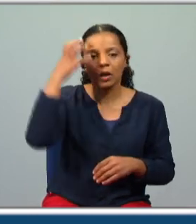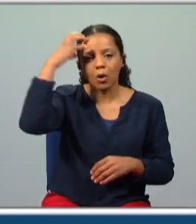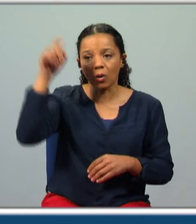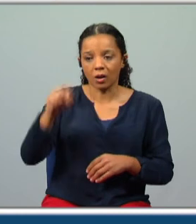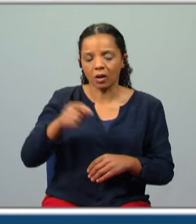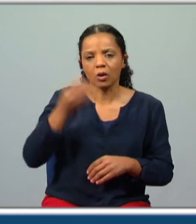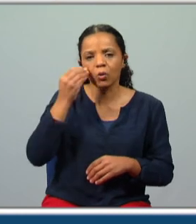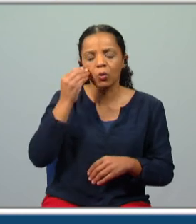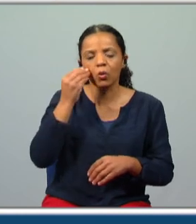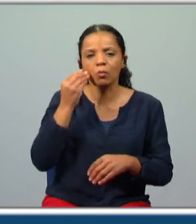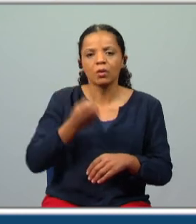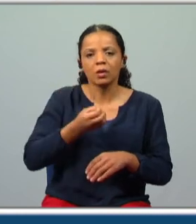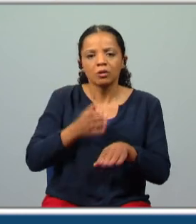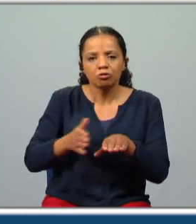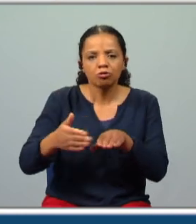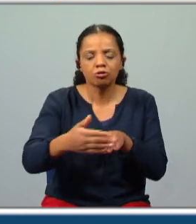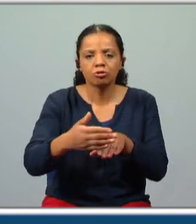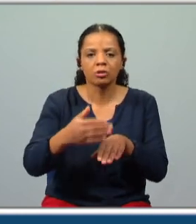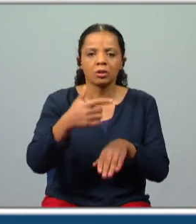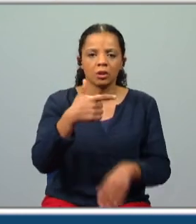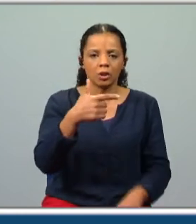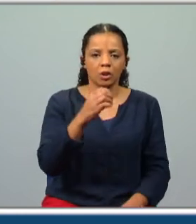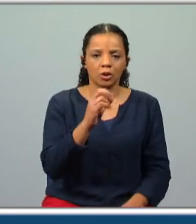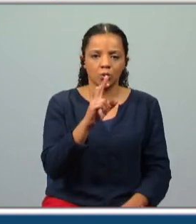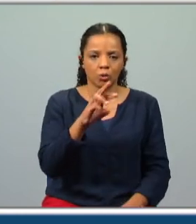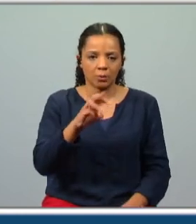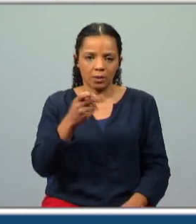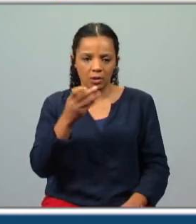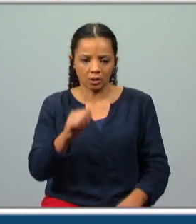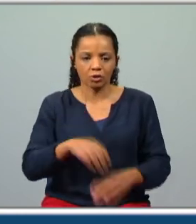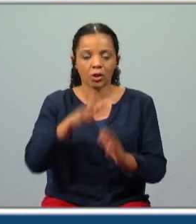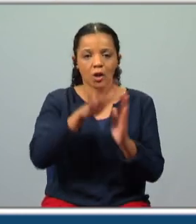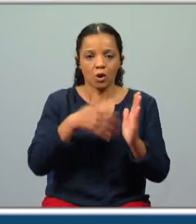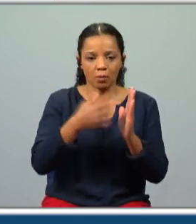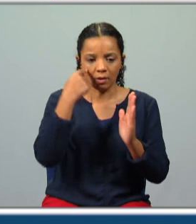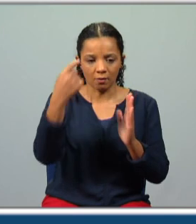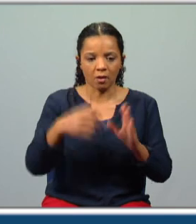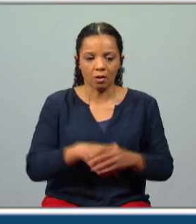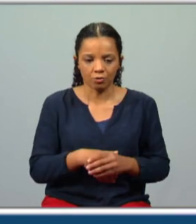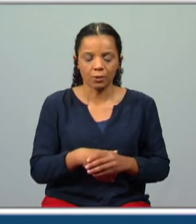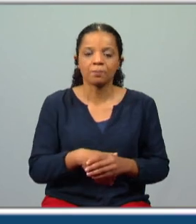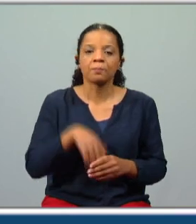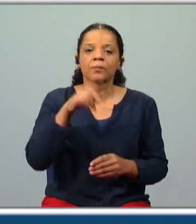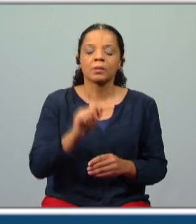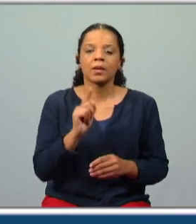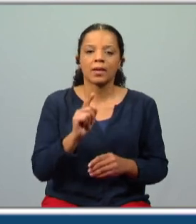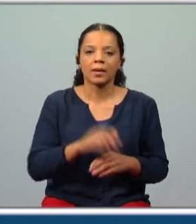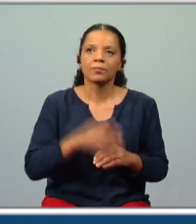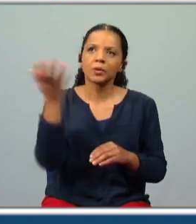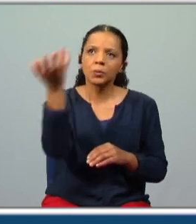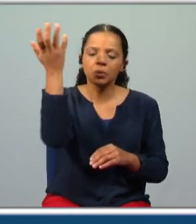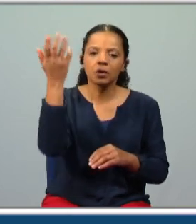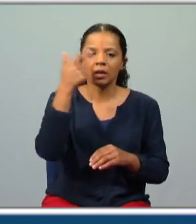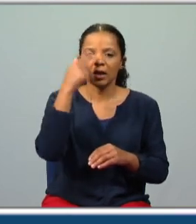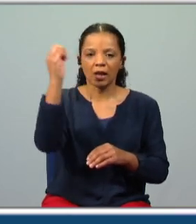passagem do cabo das tormentas ou da boa esperança estamos portanto no plano da viagem e vimos que há aqui uma glorificação do